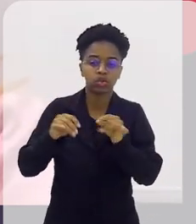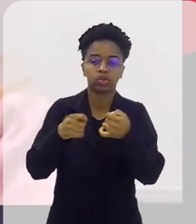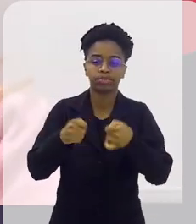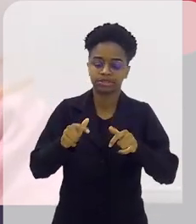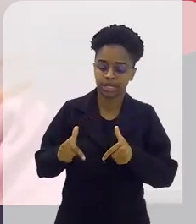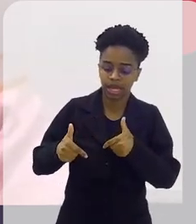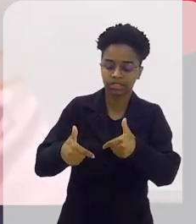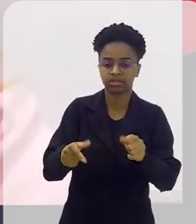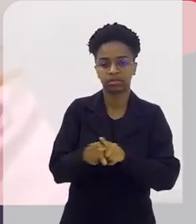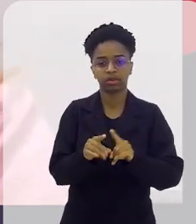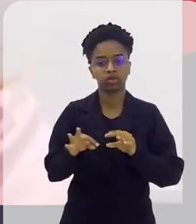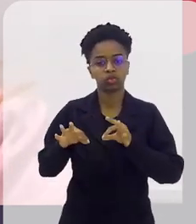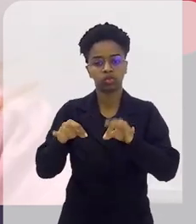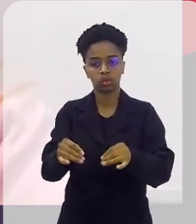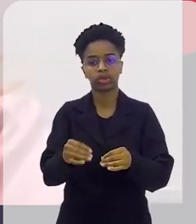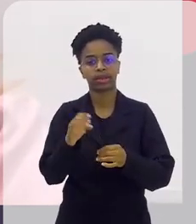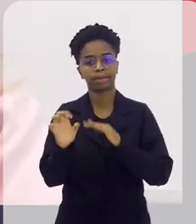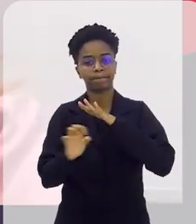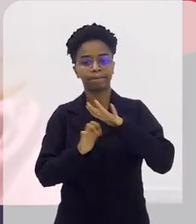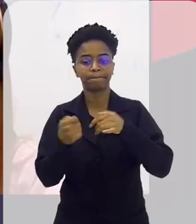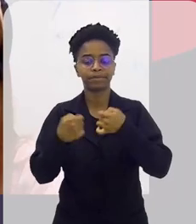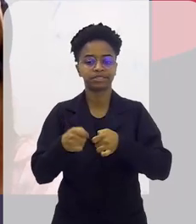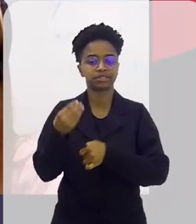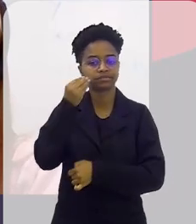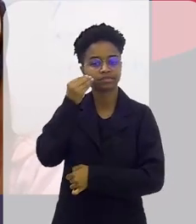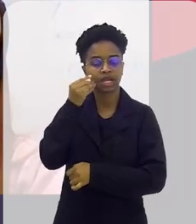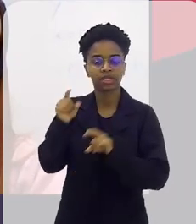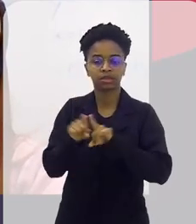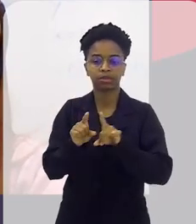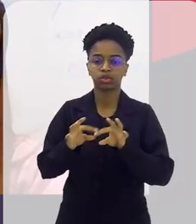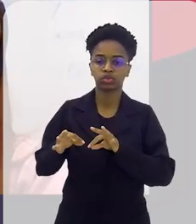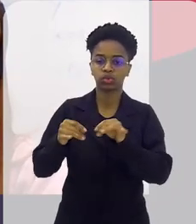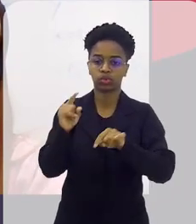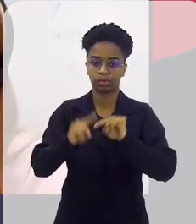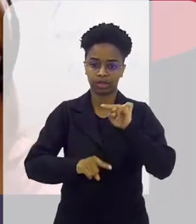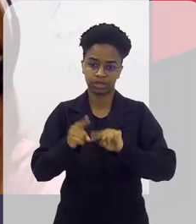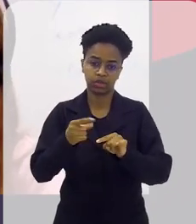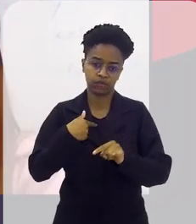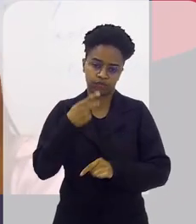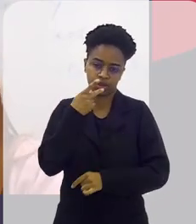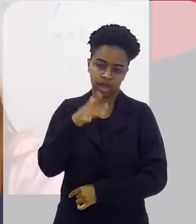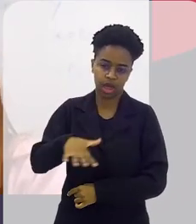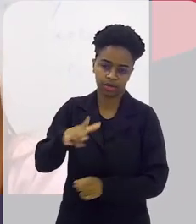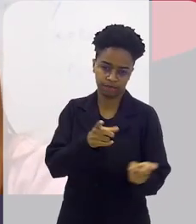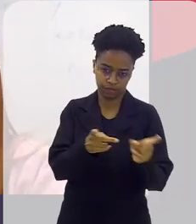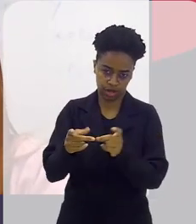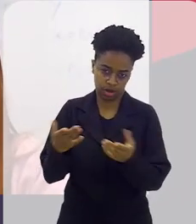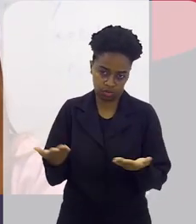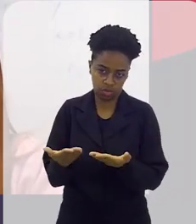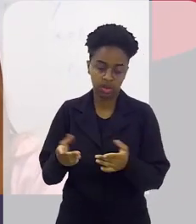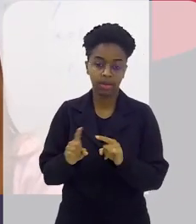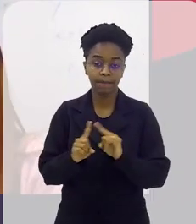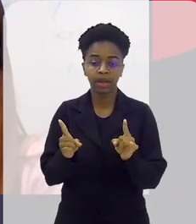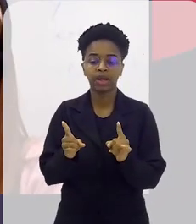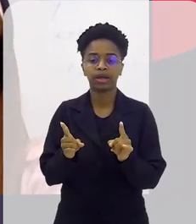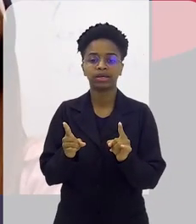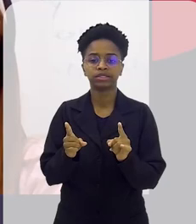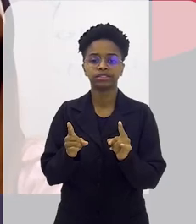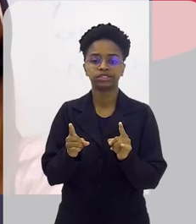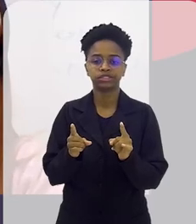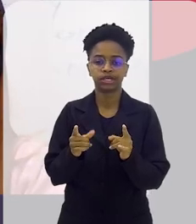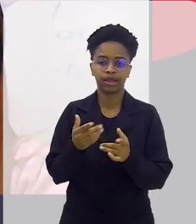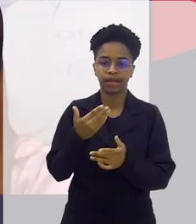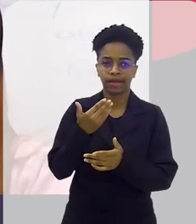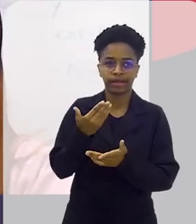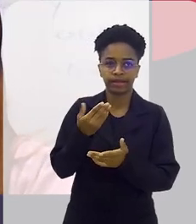fazer, é uma coisa que todas as empresas devem buscar. e todos os produtos, assim, falando agora de lado mais comercial, esse apelo